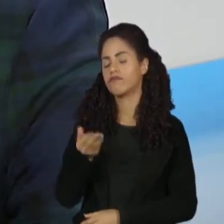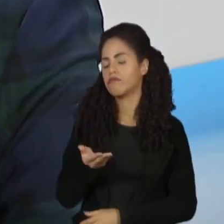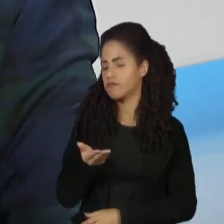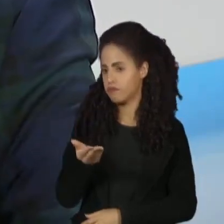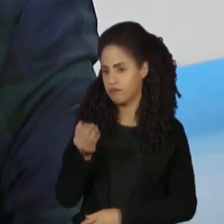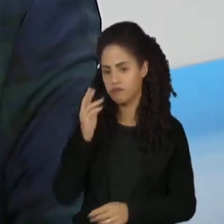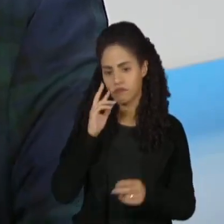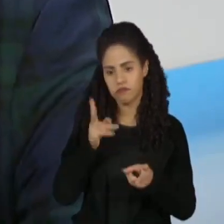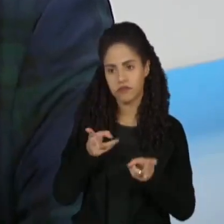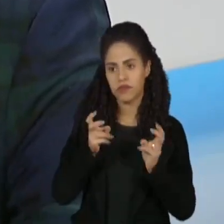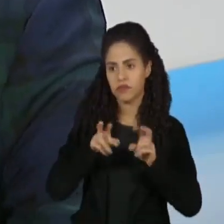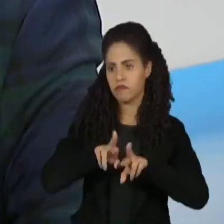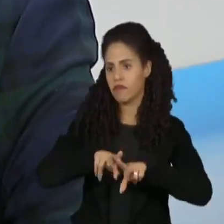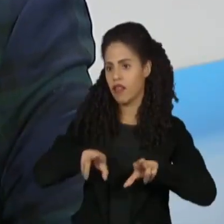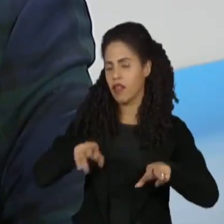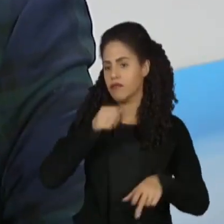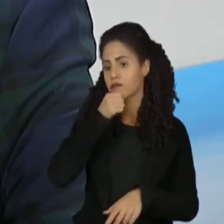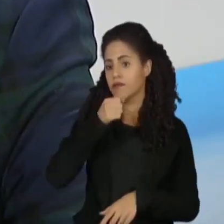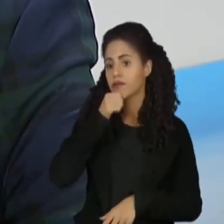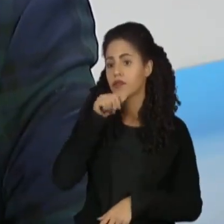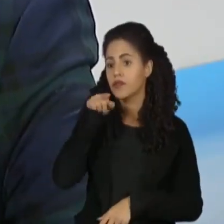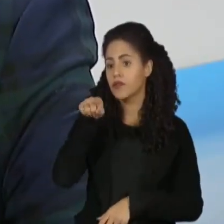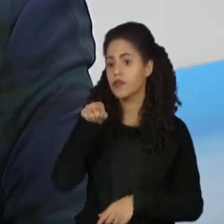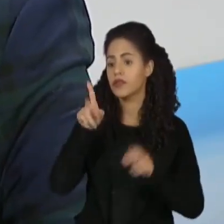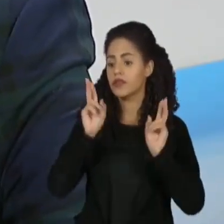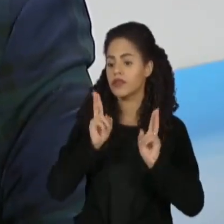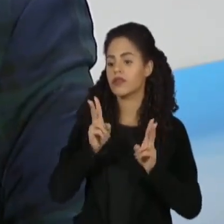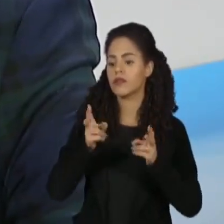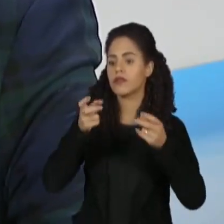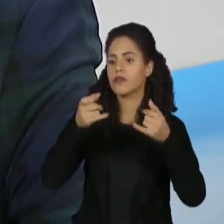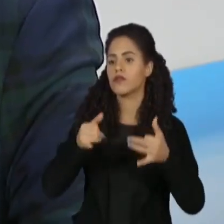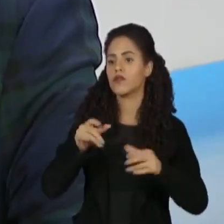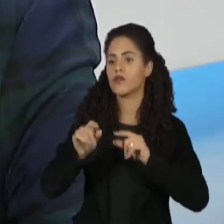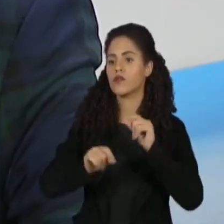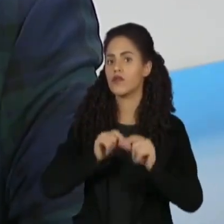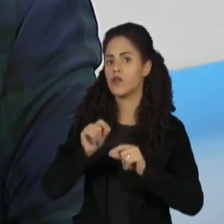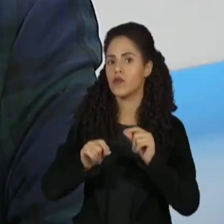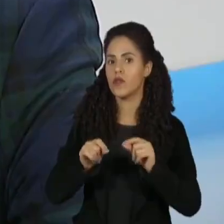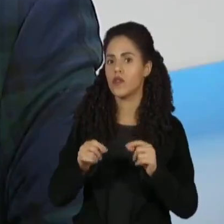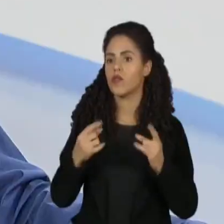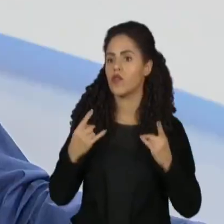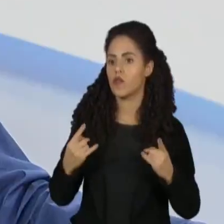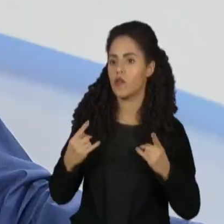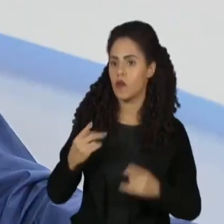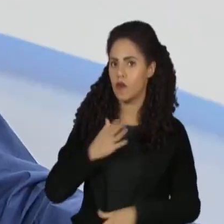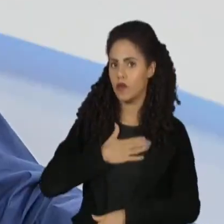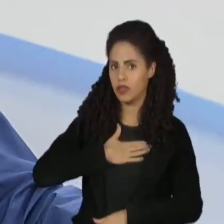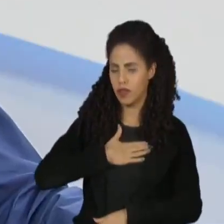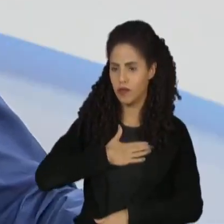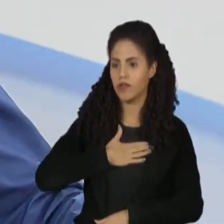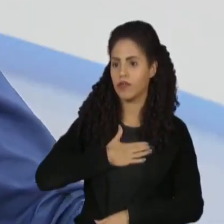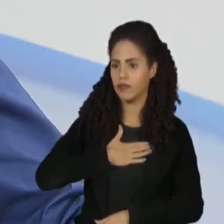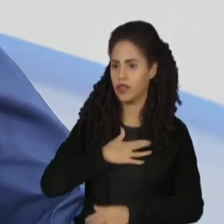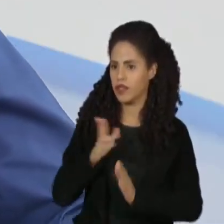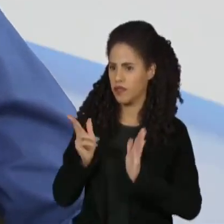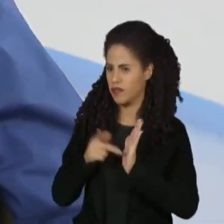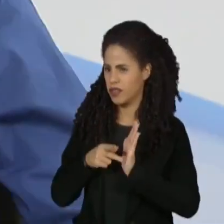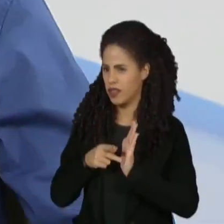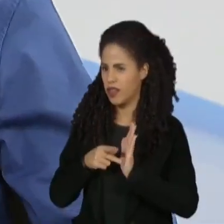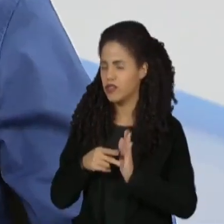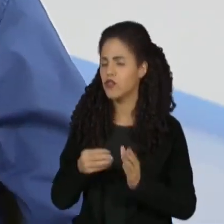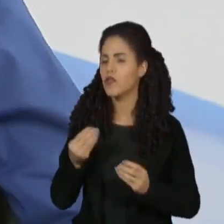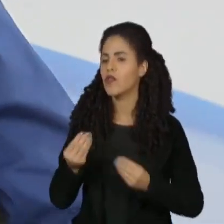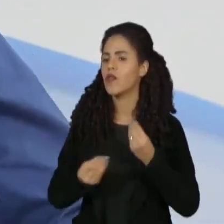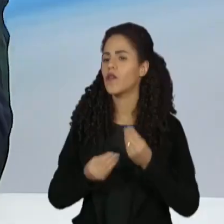dezenas de entrevistas, numa delas você fala que inclusive Adoniran era muito rock'n'roll. É verdade isso?